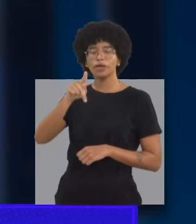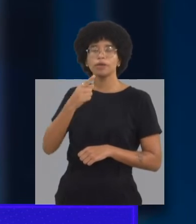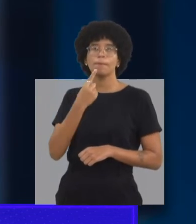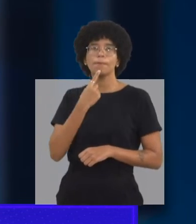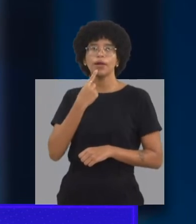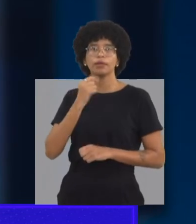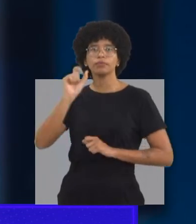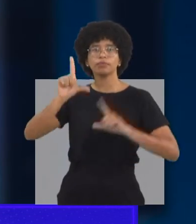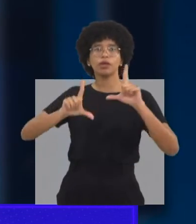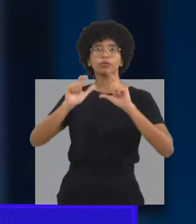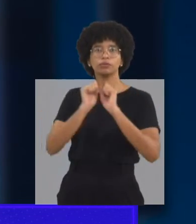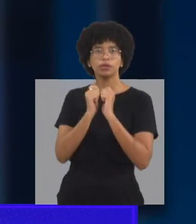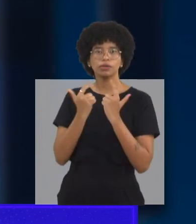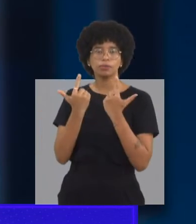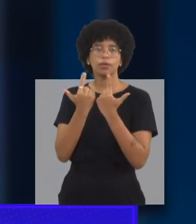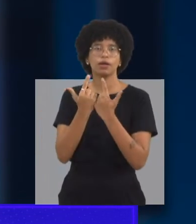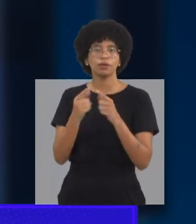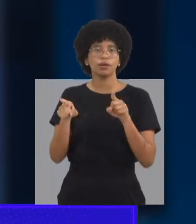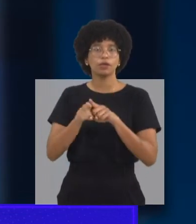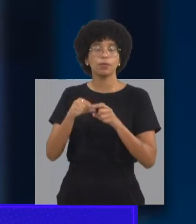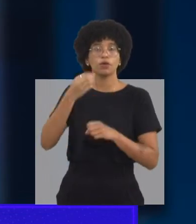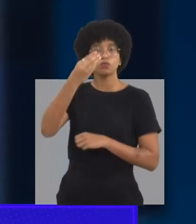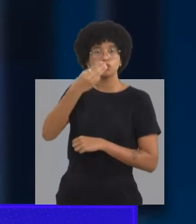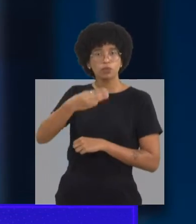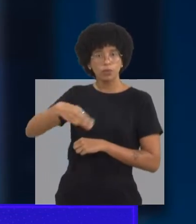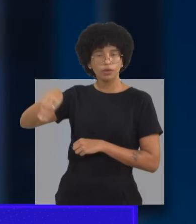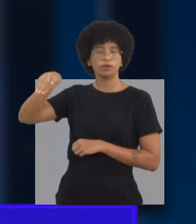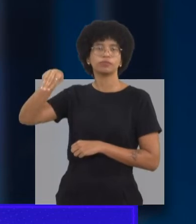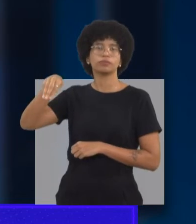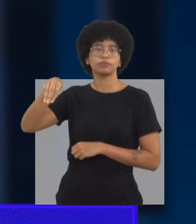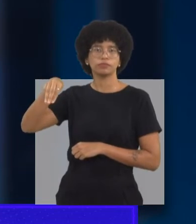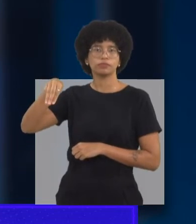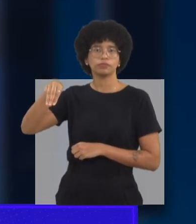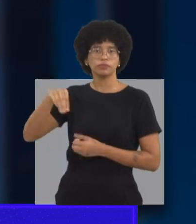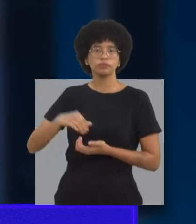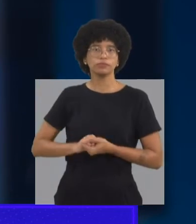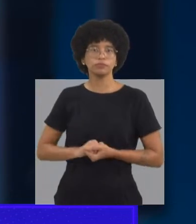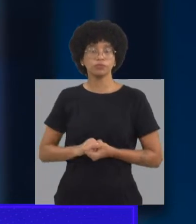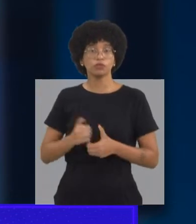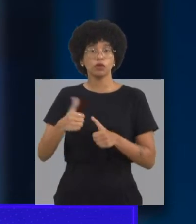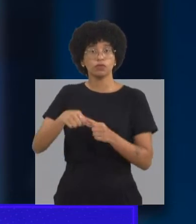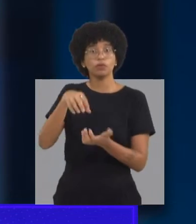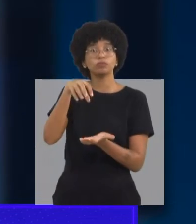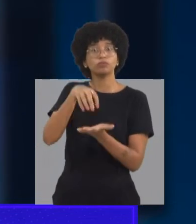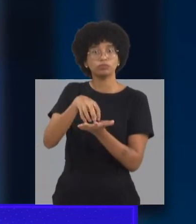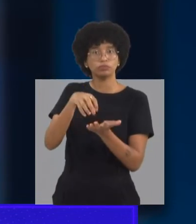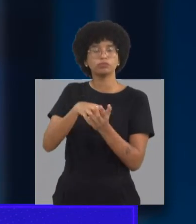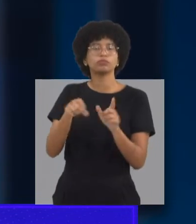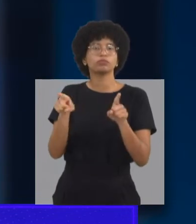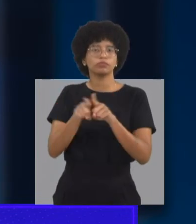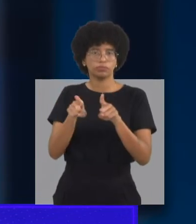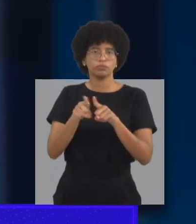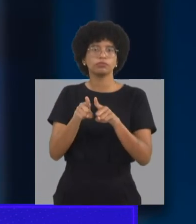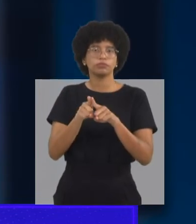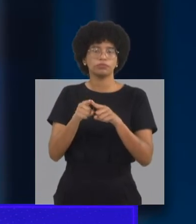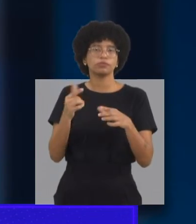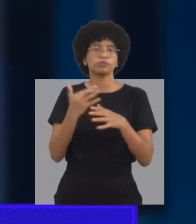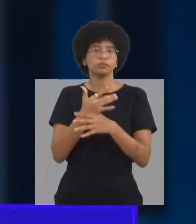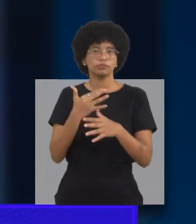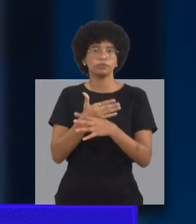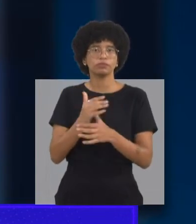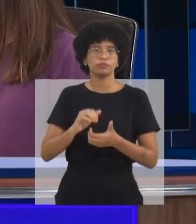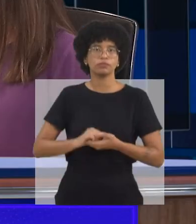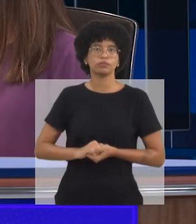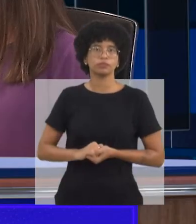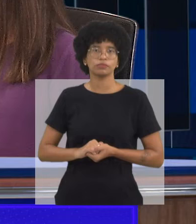Assembleia, a unidade de presidente do ultramaranhão fica no centro também da cidade lá. Como é que você